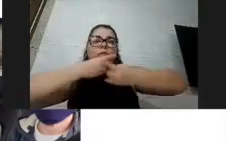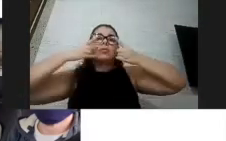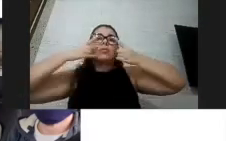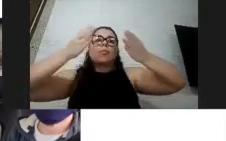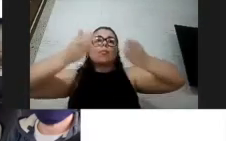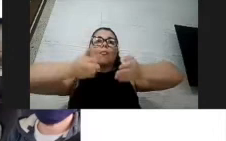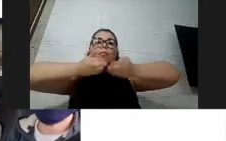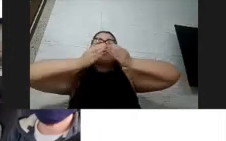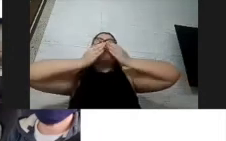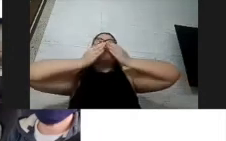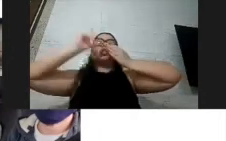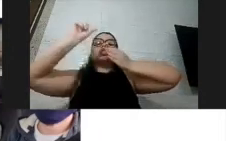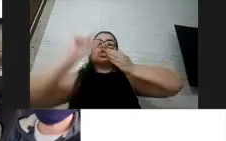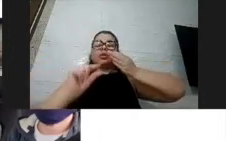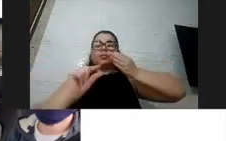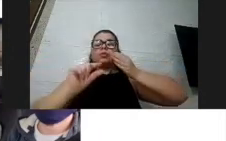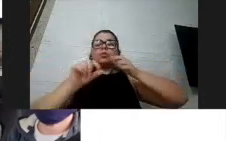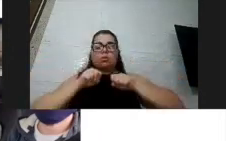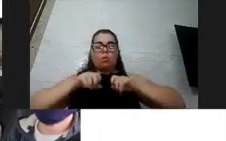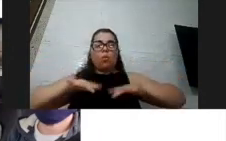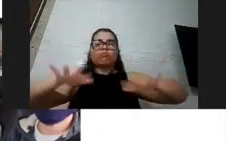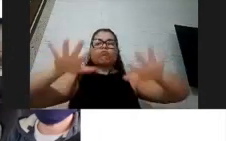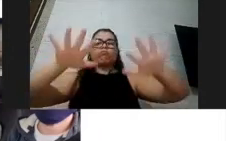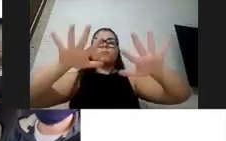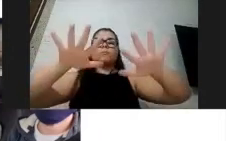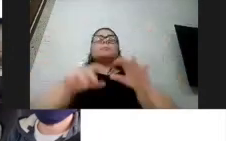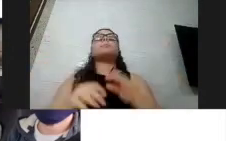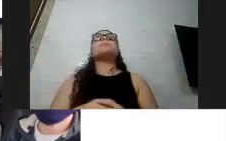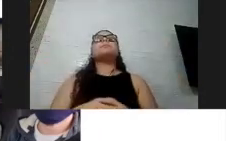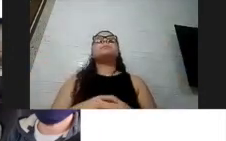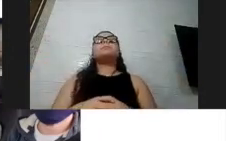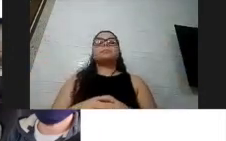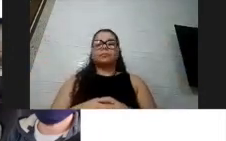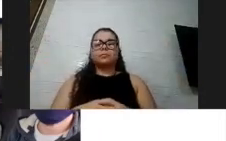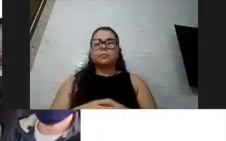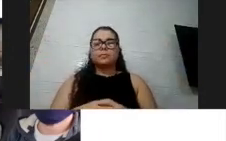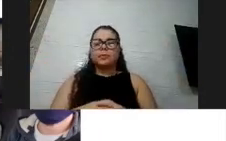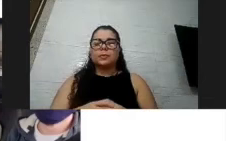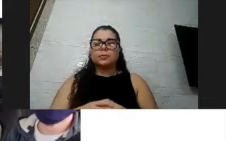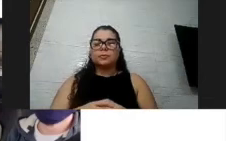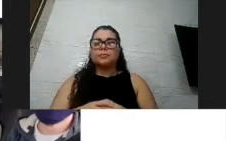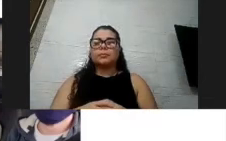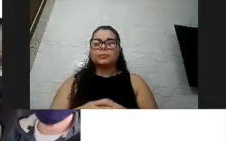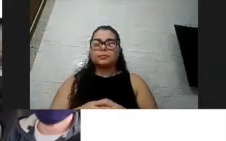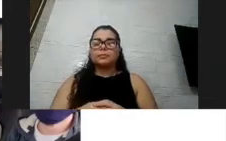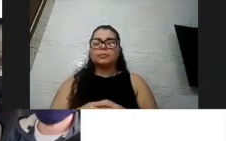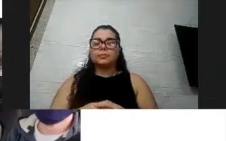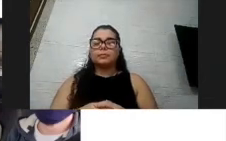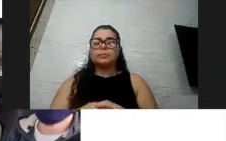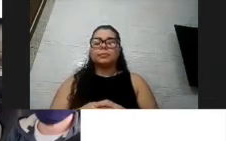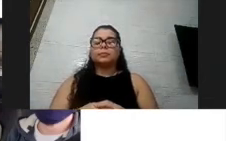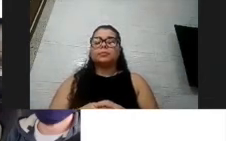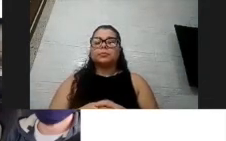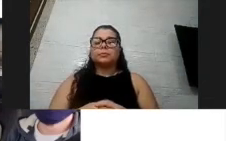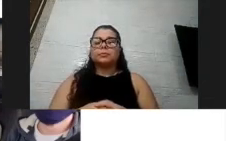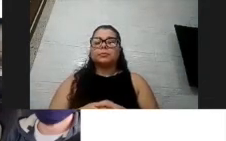diminui essa possibilidade de transmissão para outra pessoa ou de contágio da outra pessoa para